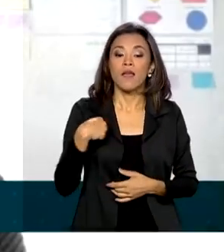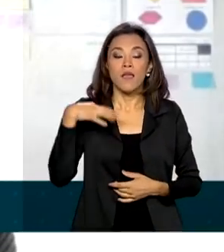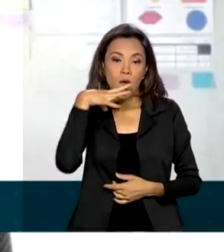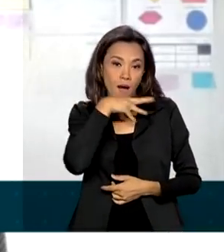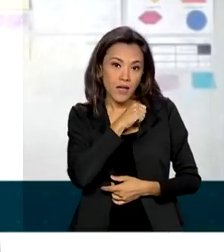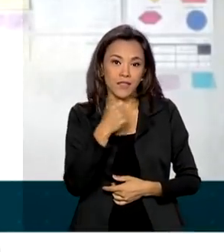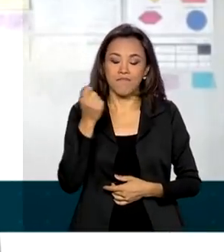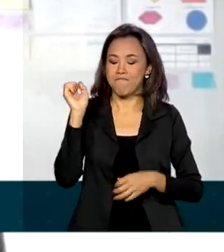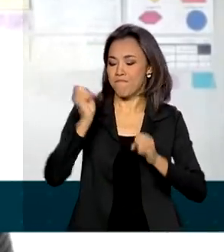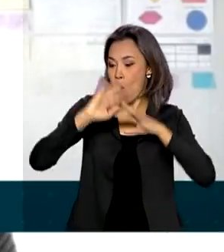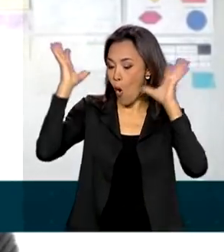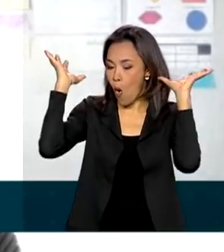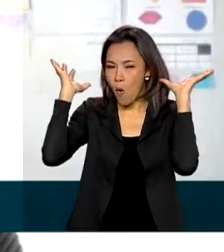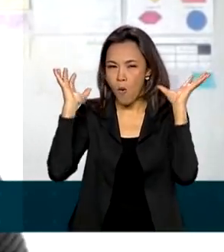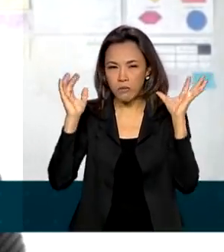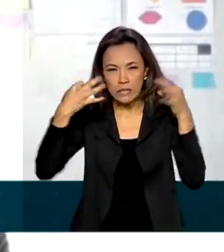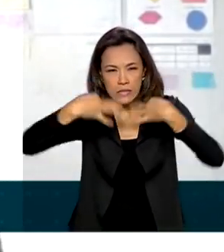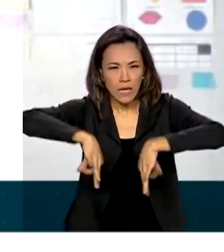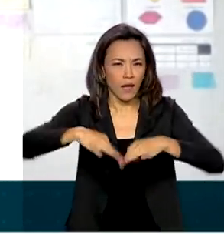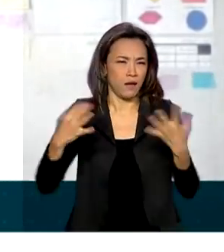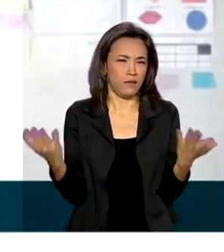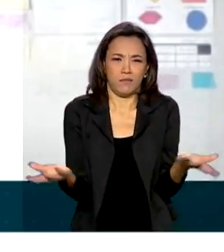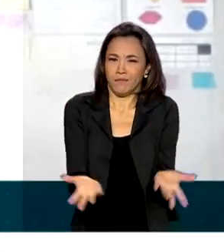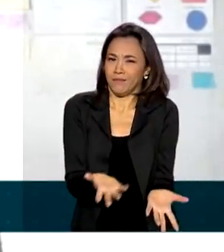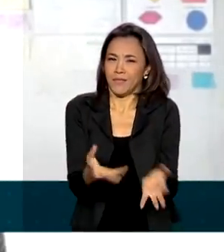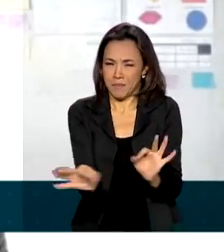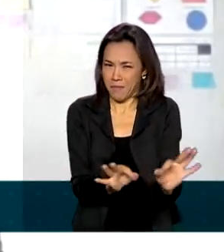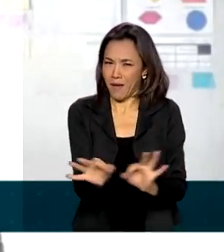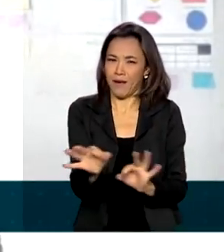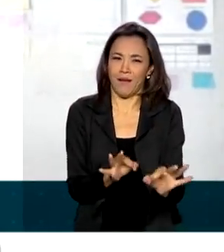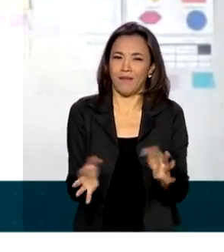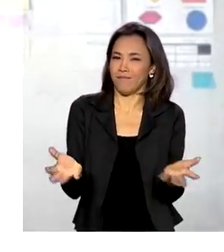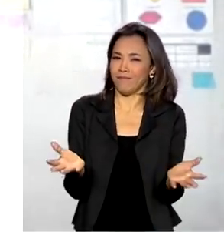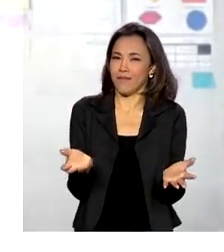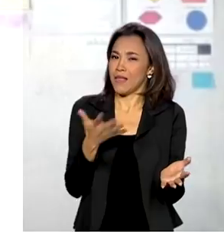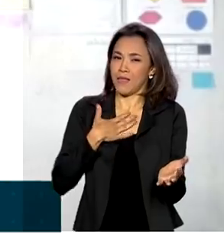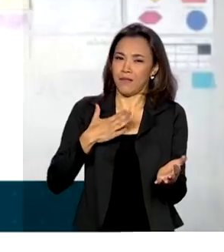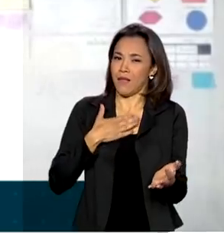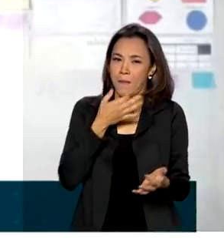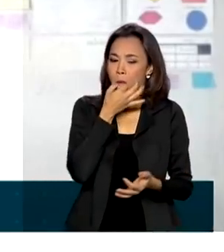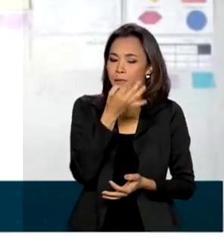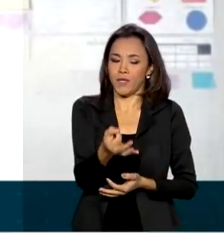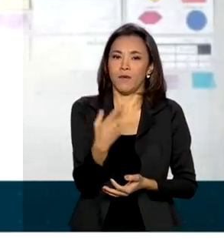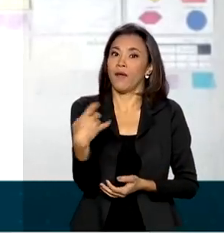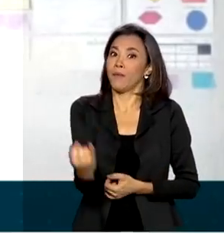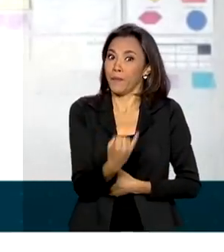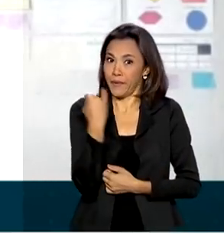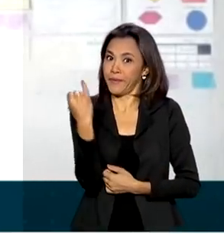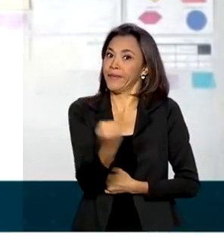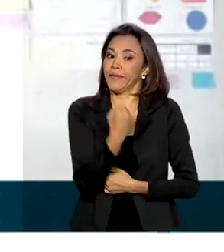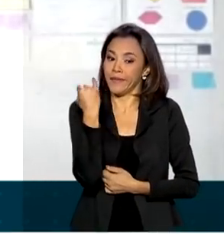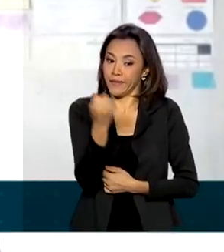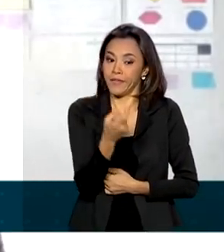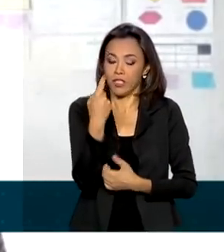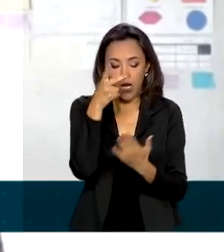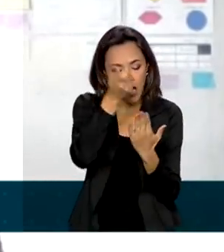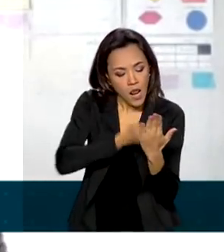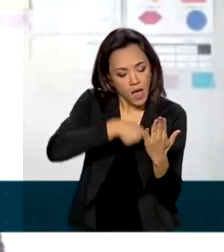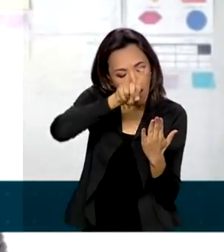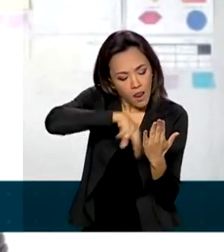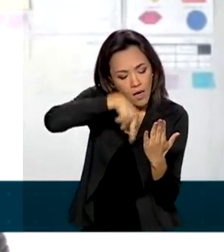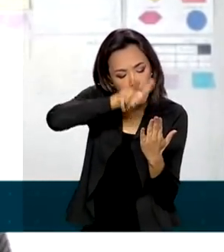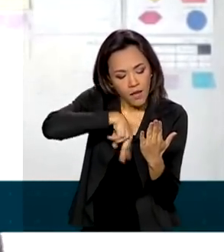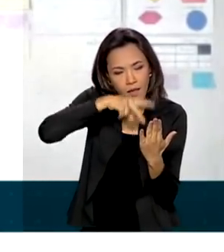fórmula mágica, uma fórmula certa de como se preparar agora, mas, na minha opinião, é super importante focar em revisar,